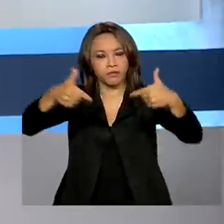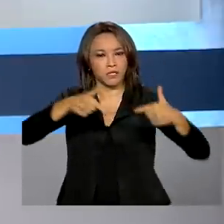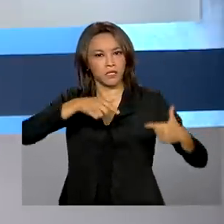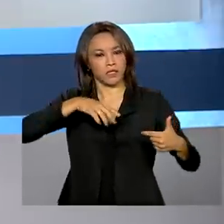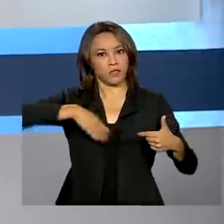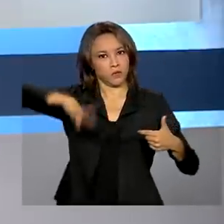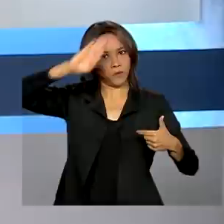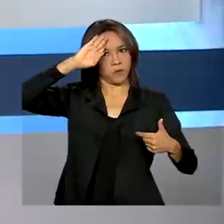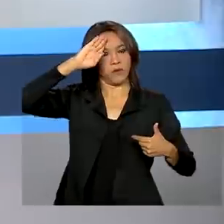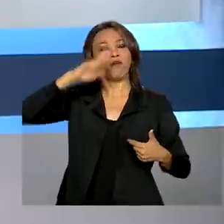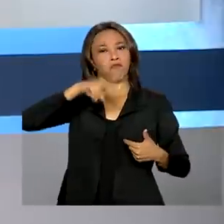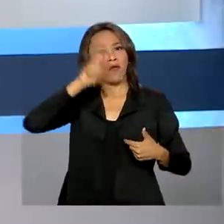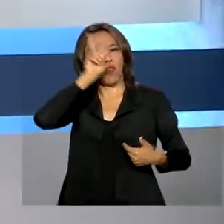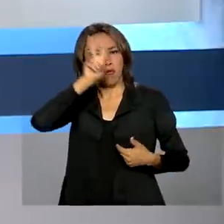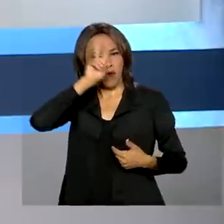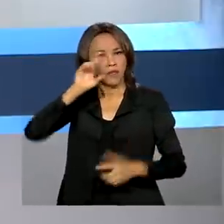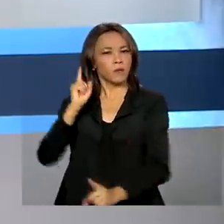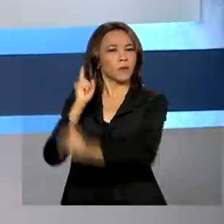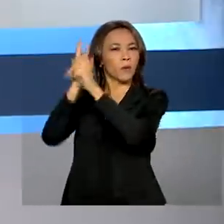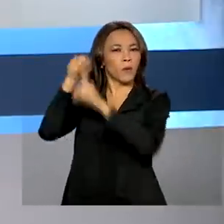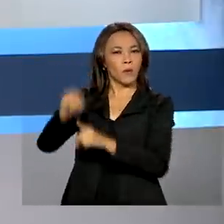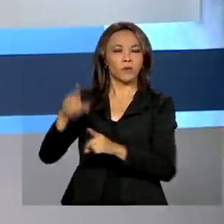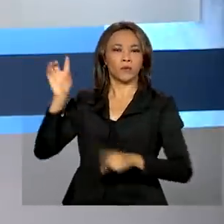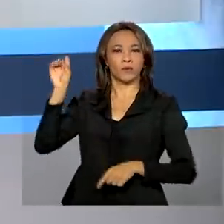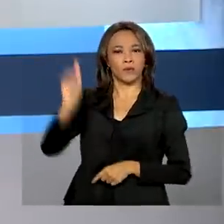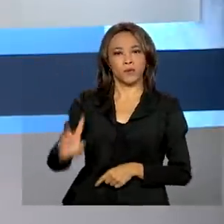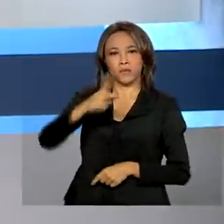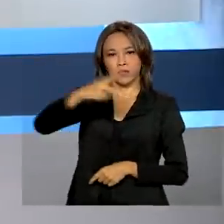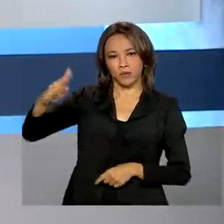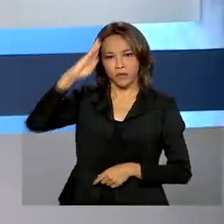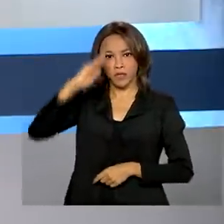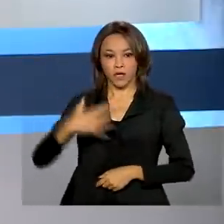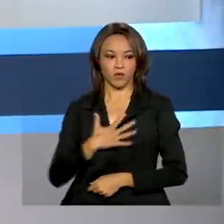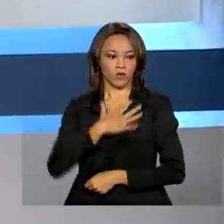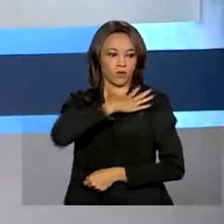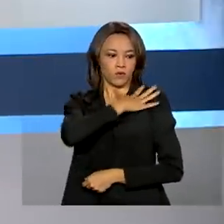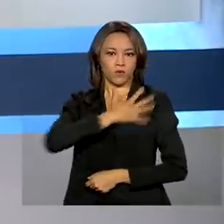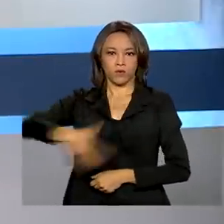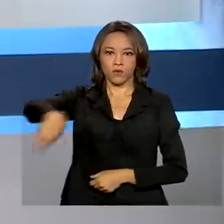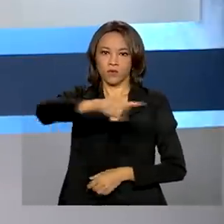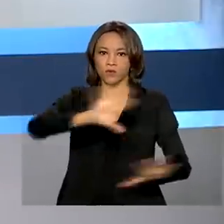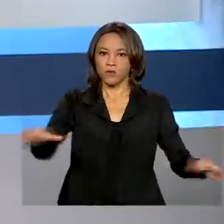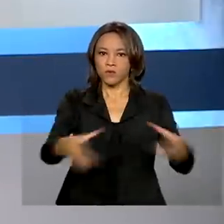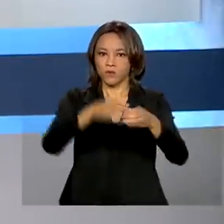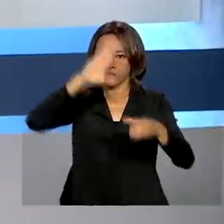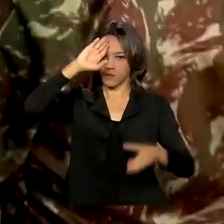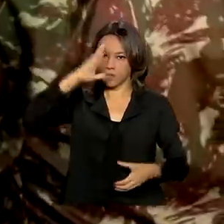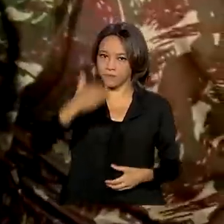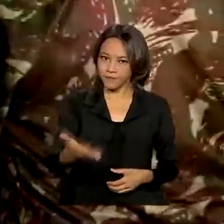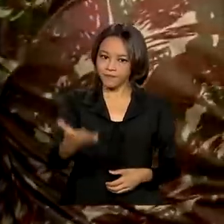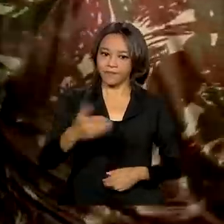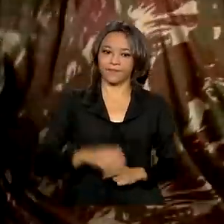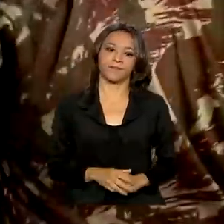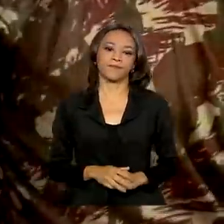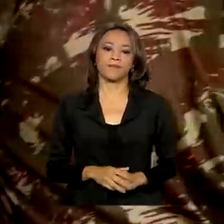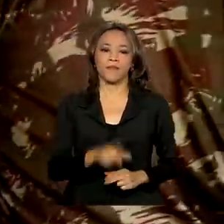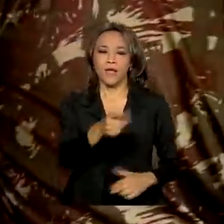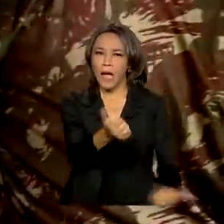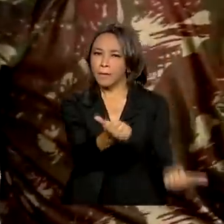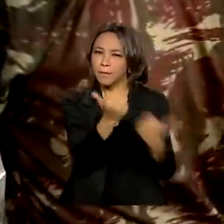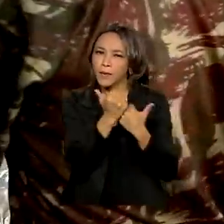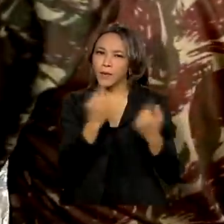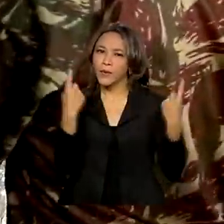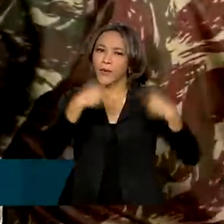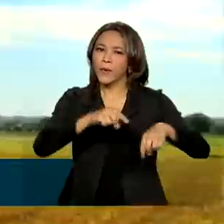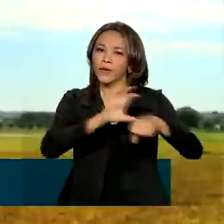foi lembrada durante o encontro do presidente Jair Bolsonaro com oficiais generais das Forças Armadas. Do apoio contra